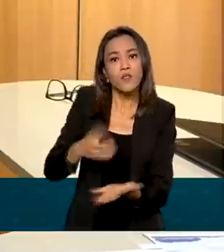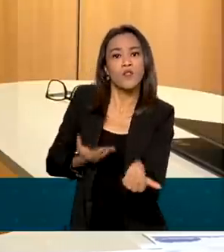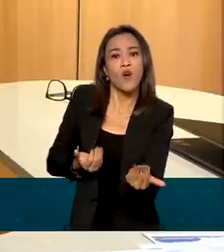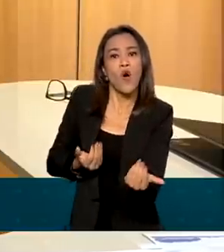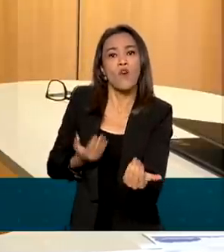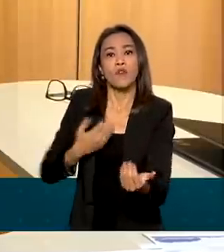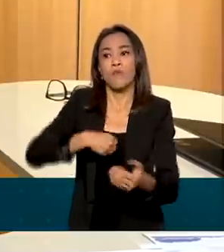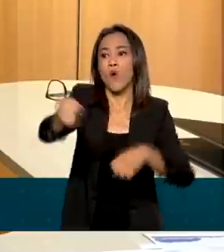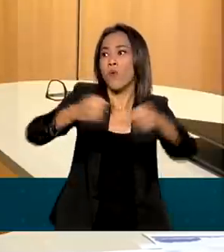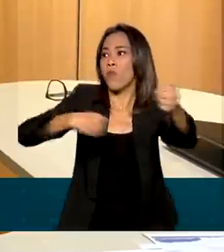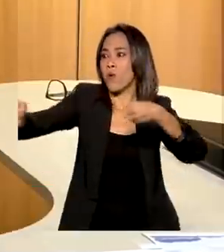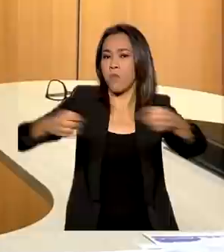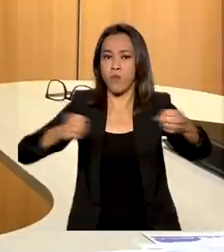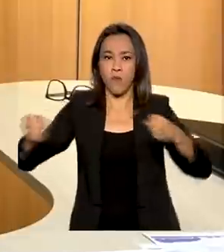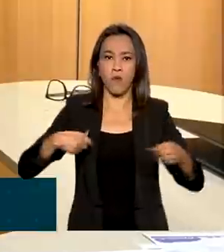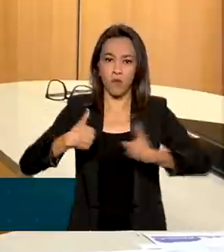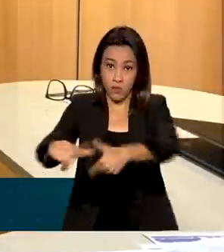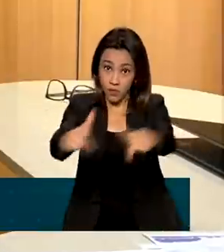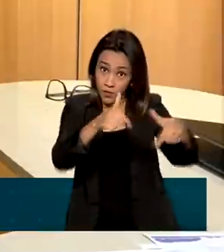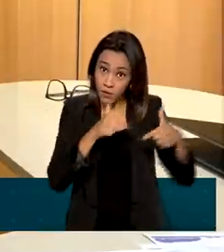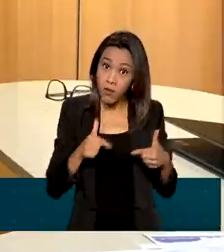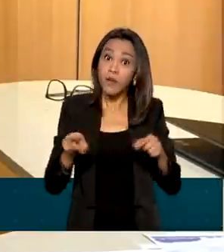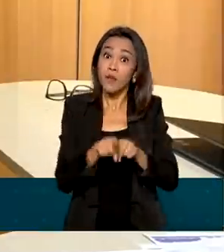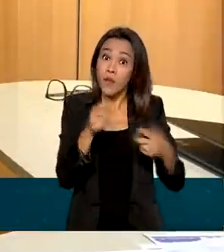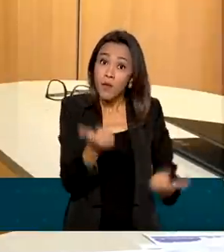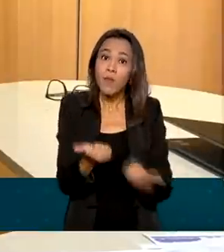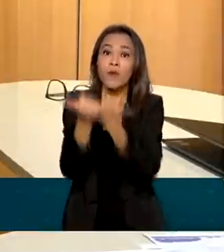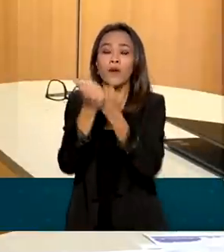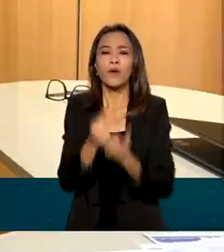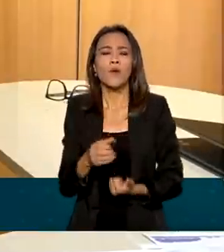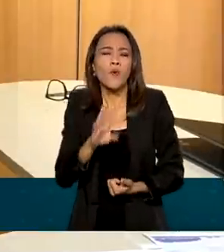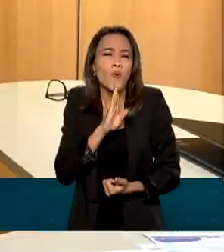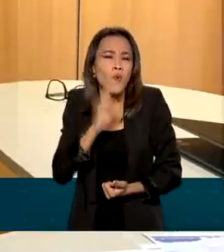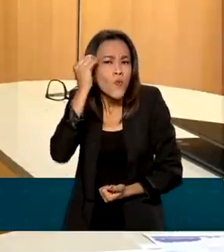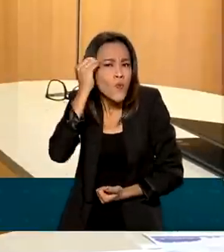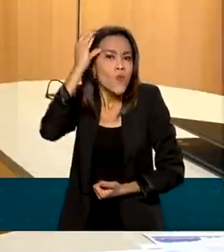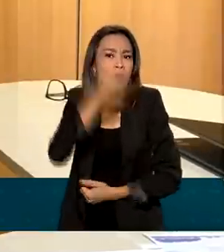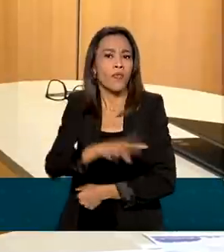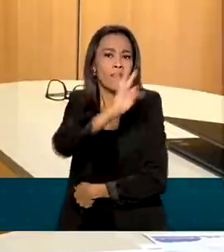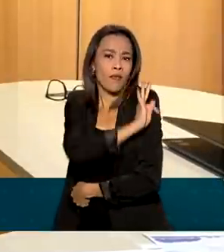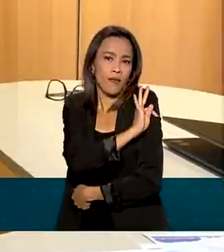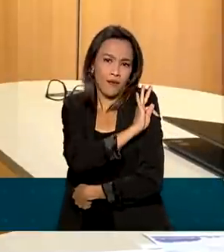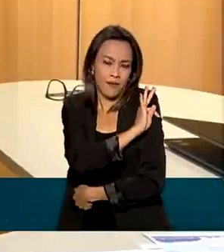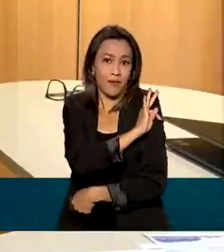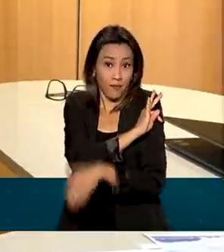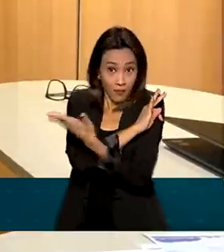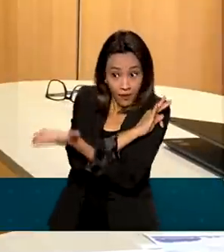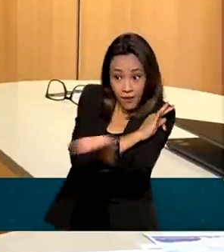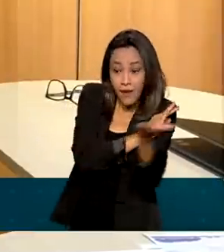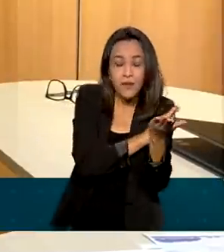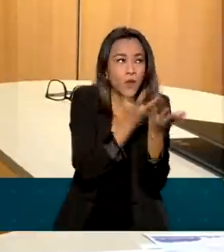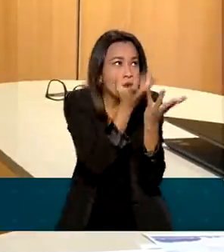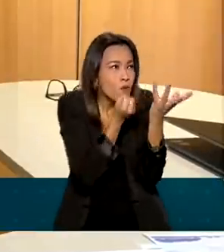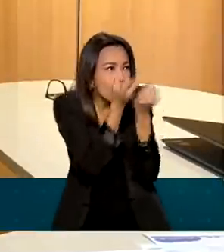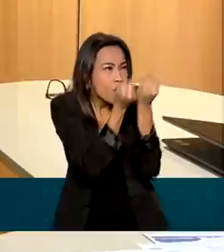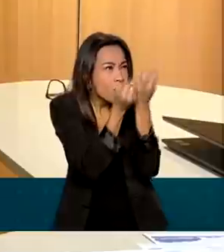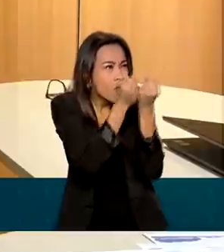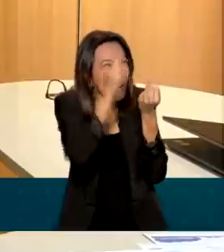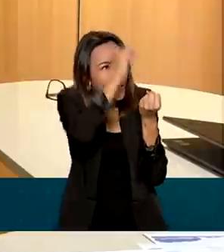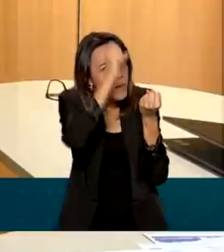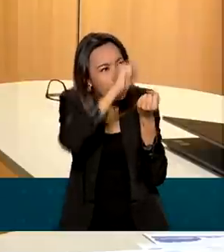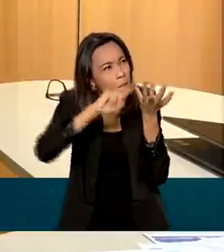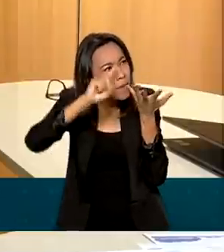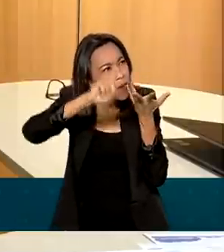aumentará em muito o acesso à assistência técnica daqueles que recebem as informações desses